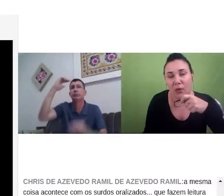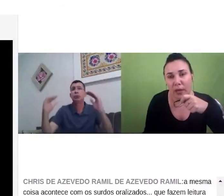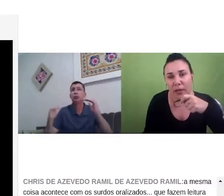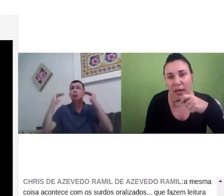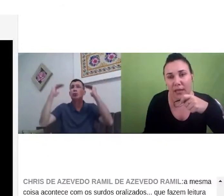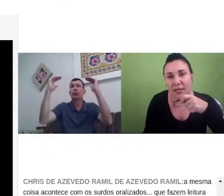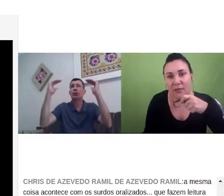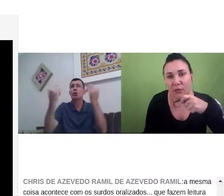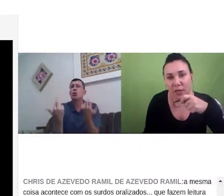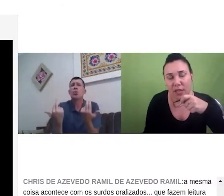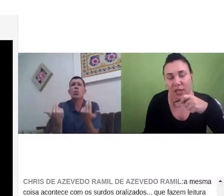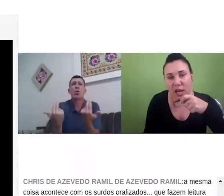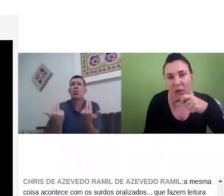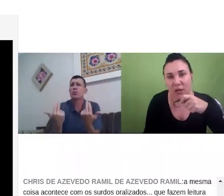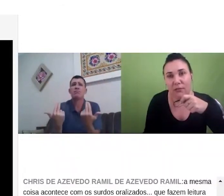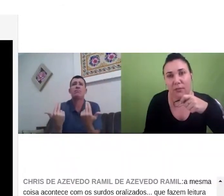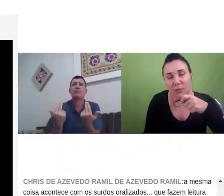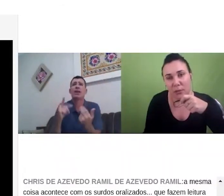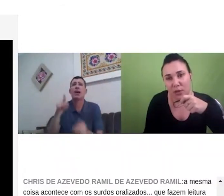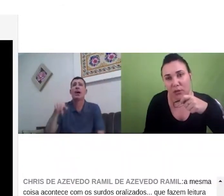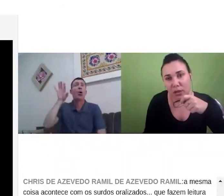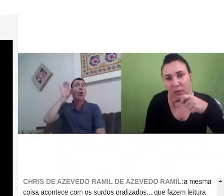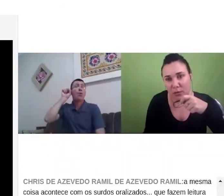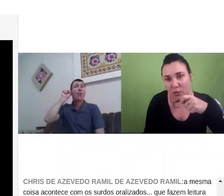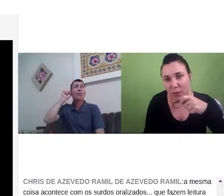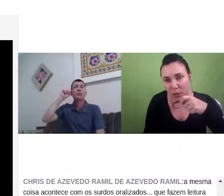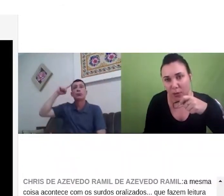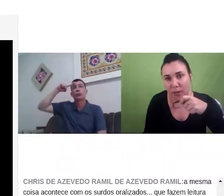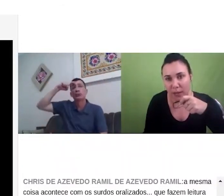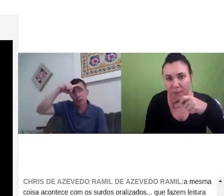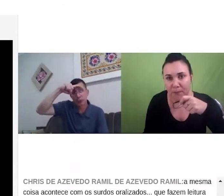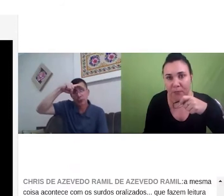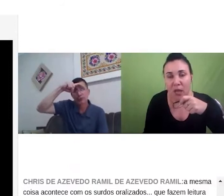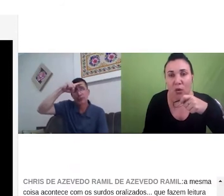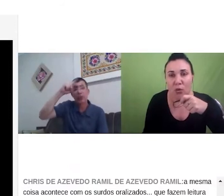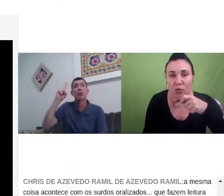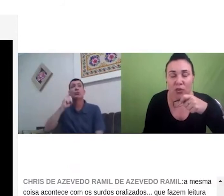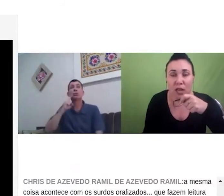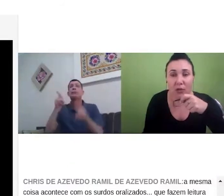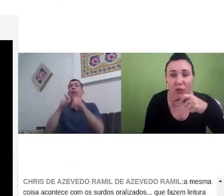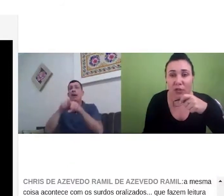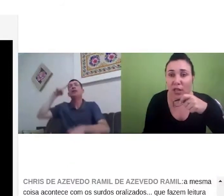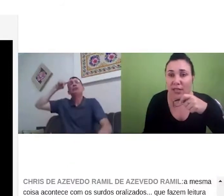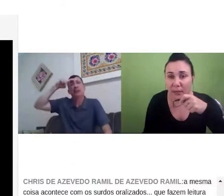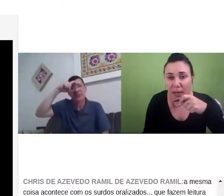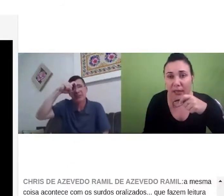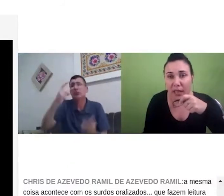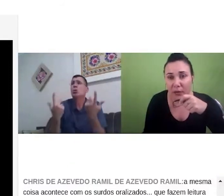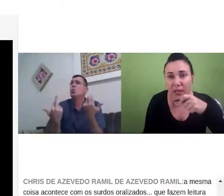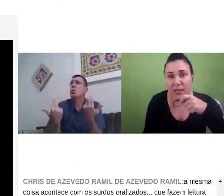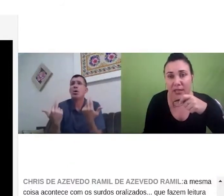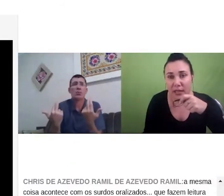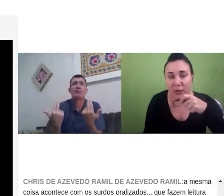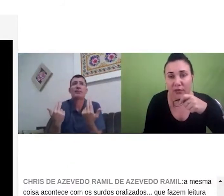acompanhar e se desenvolver essa aula principalmente agora no ensino superior né? os alunos ouvintes eles também